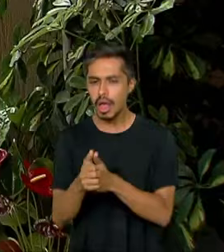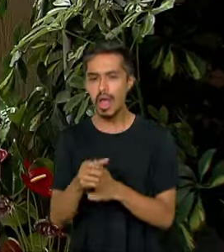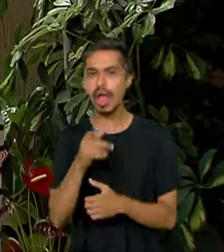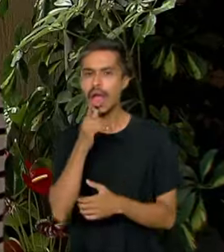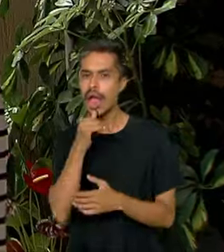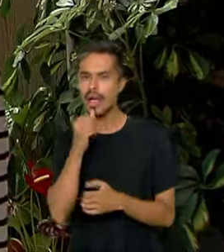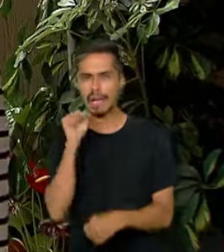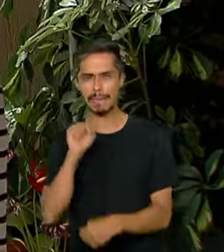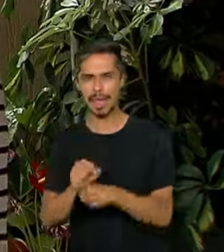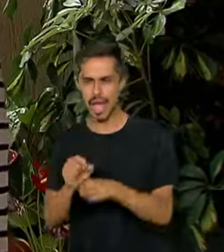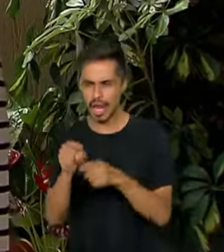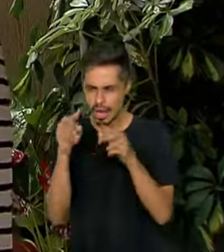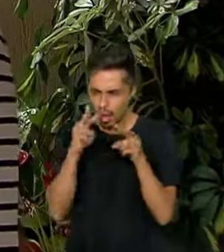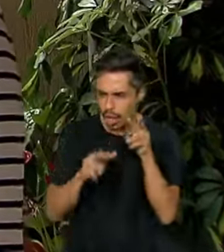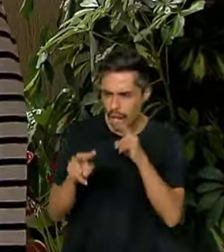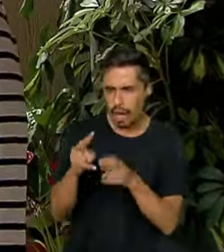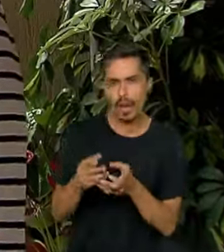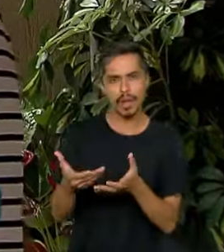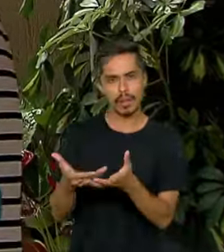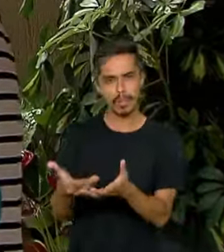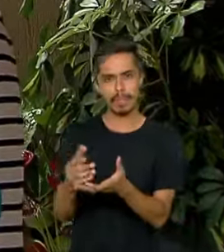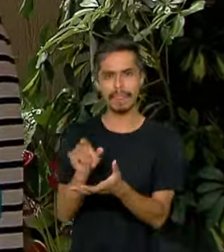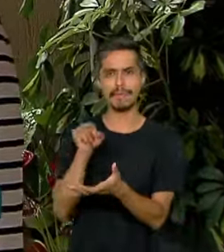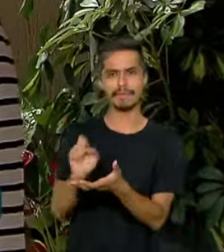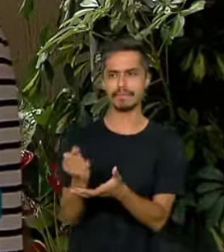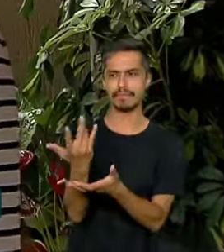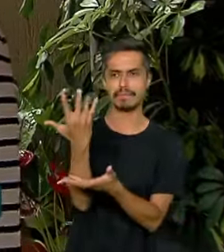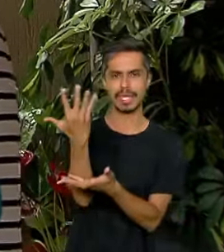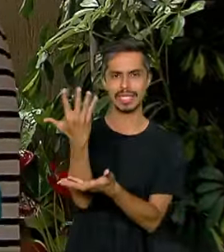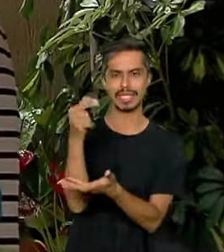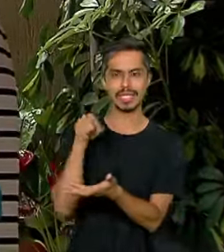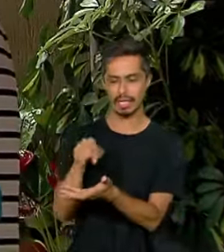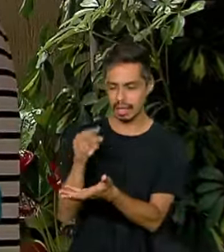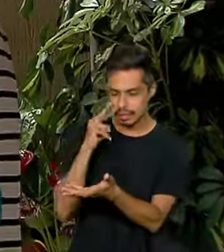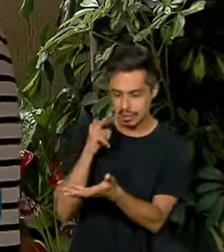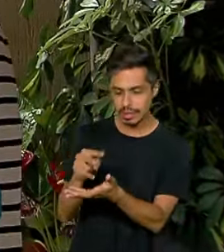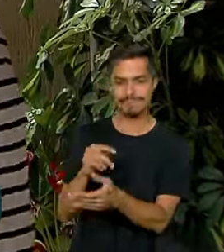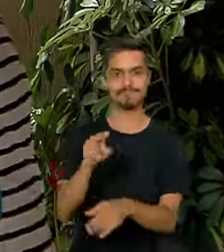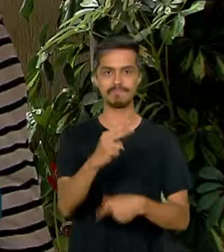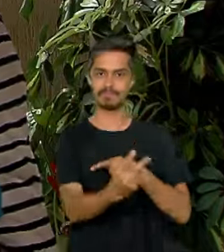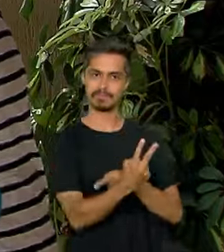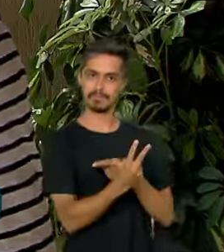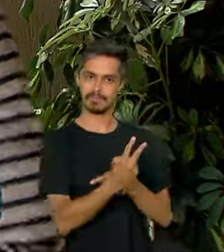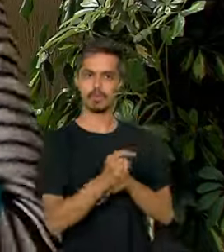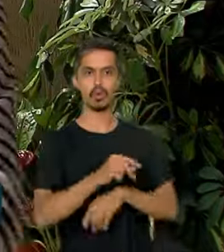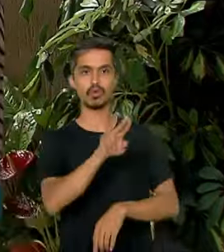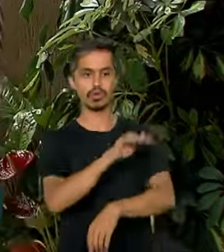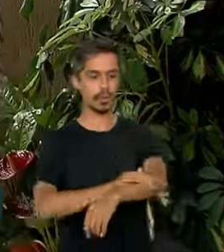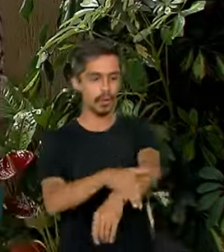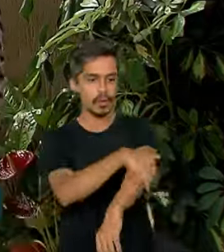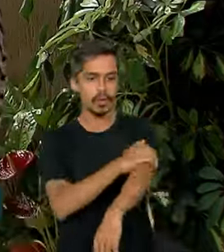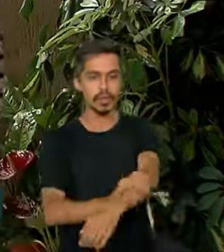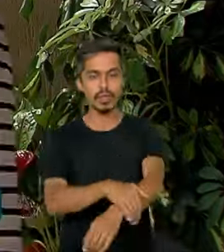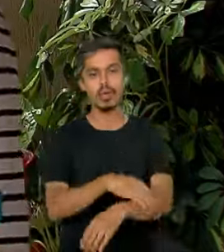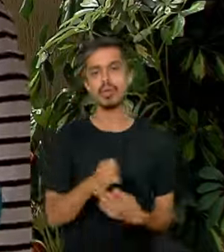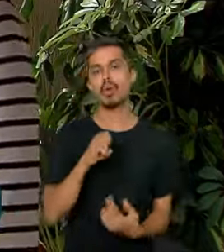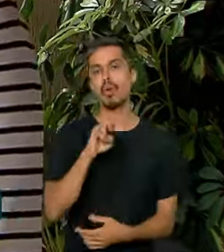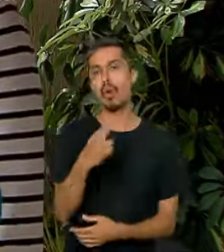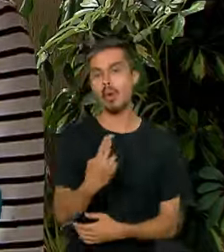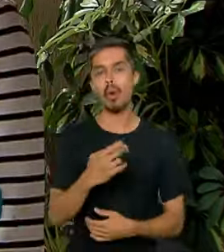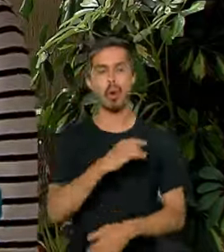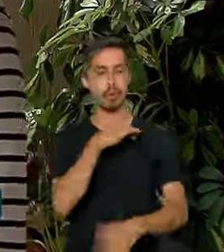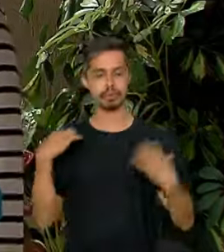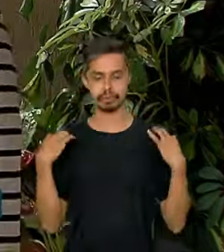parada, olhando vasos, entendeu? Se protegendo com repelente, às vezes o clima favorável, você coloca uma blusinha de mangas